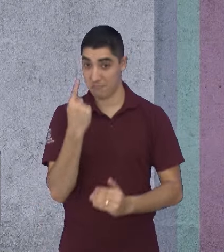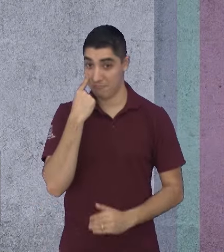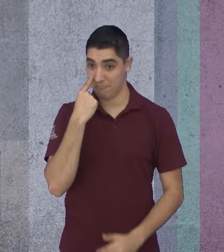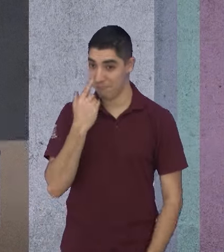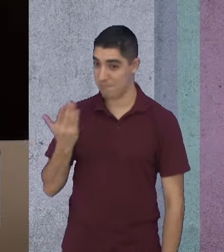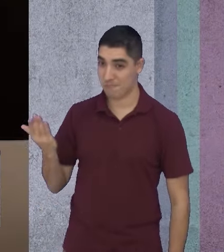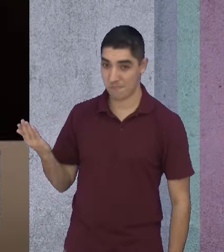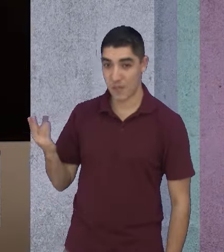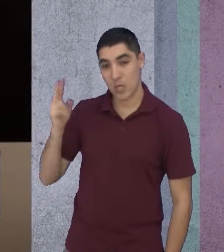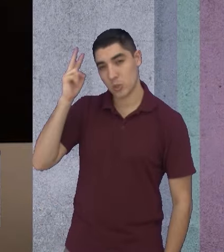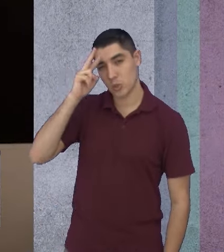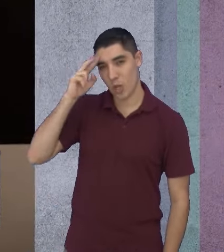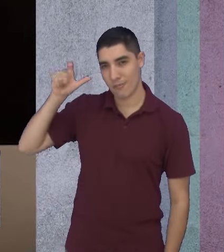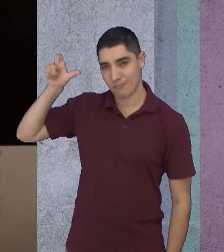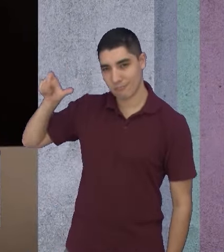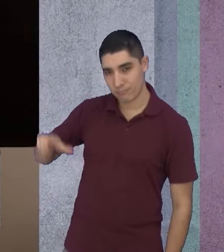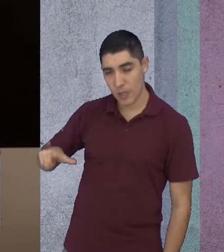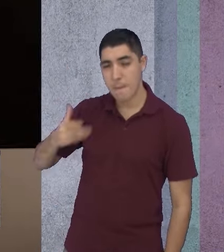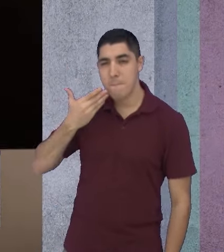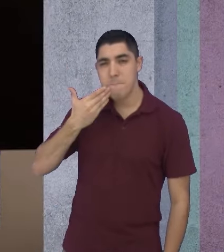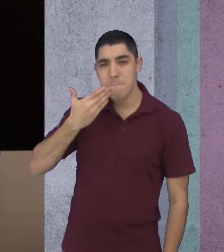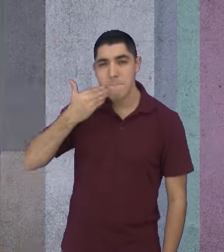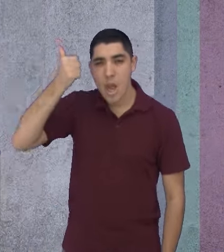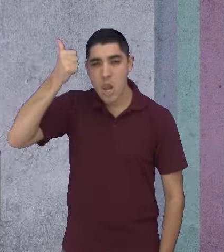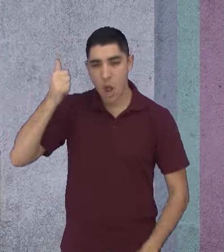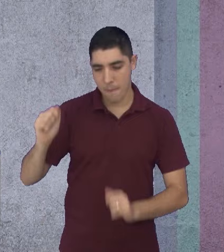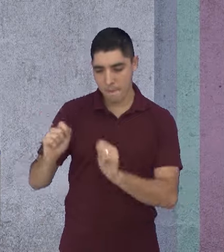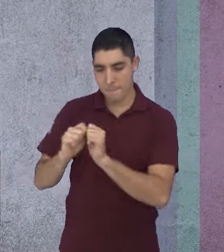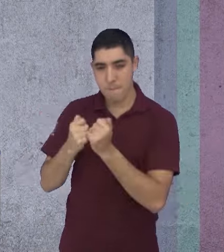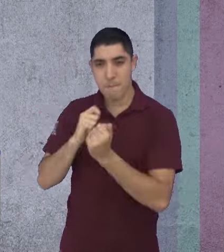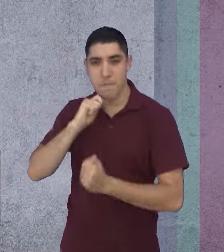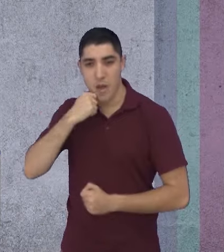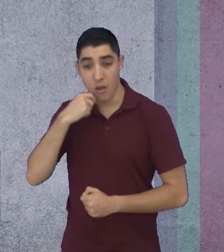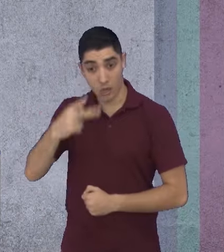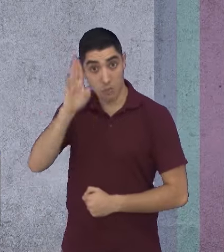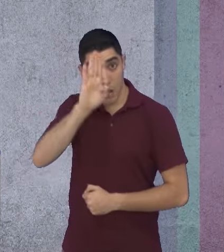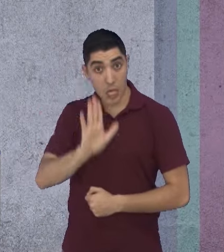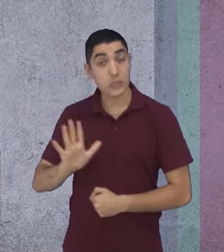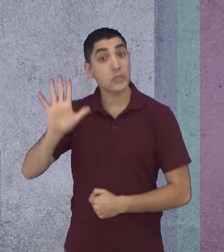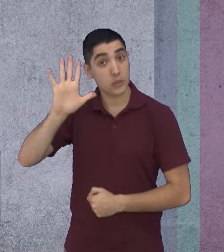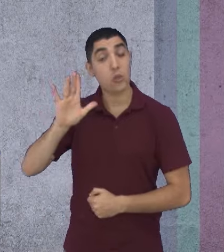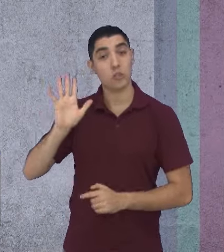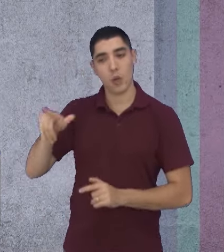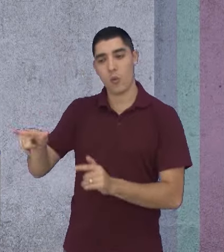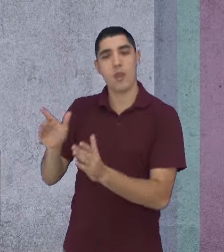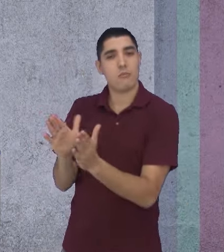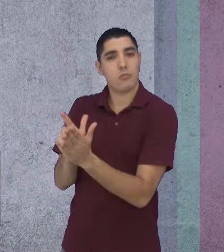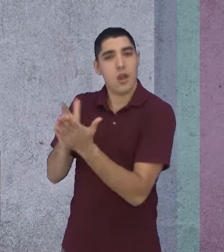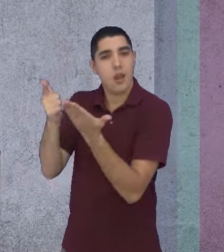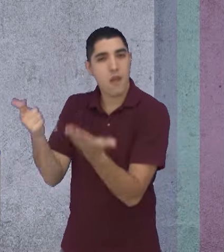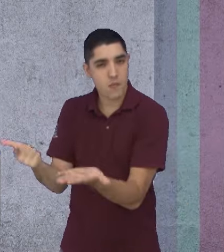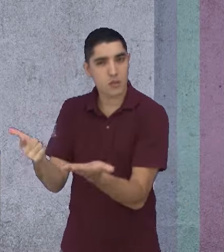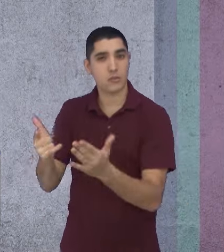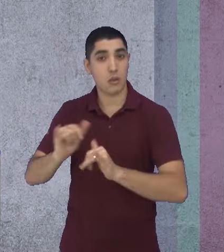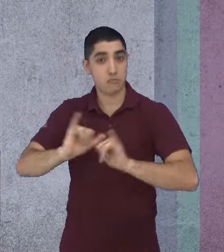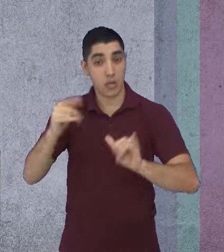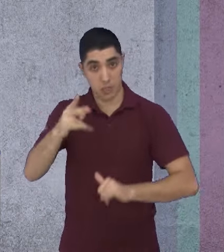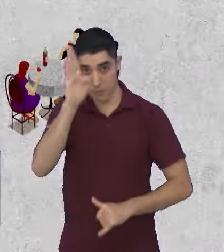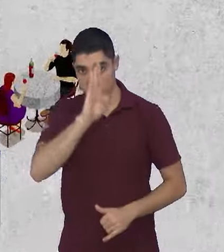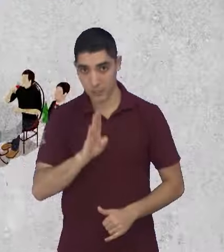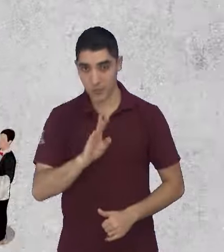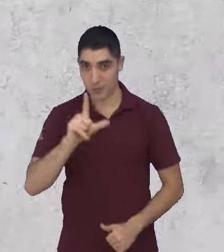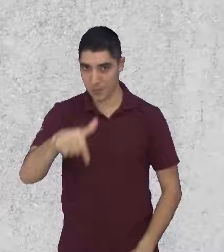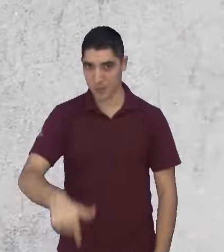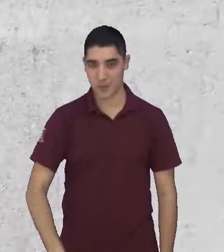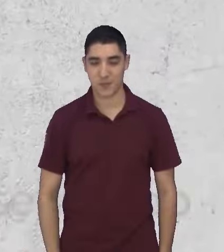conhecer a história de um dos melhores padeiros do Brasil, segundo uma reconhecida revista de panificação do país. É já, já.